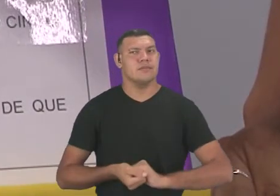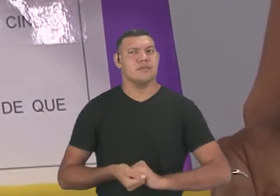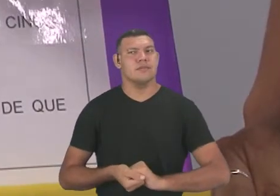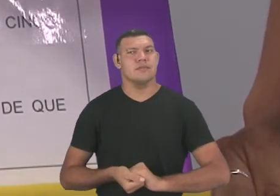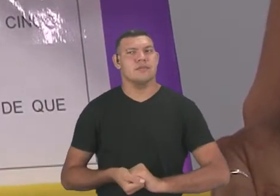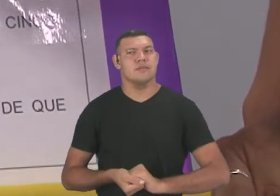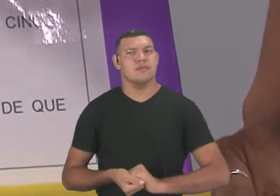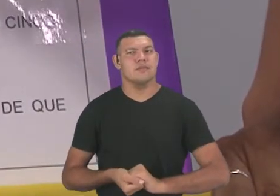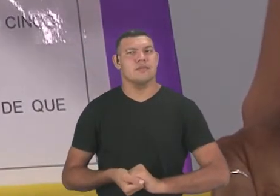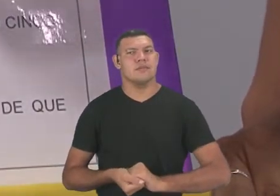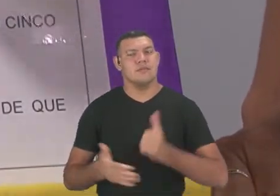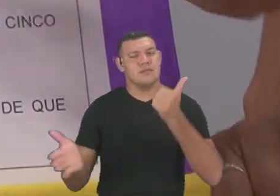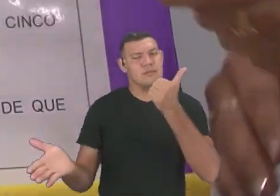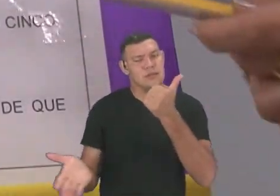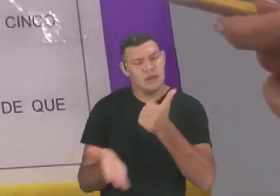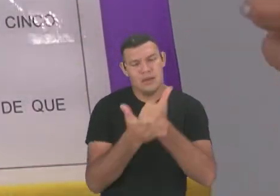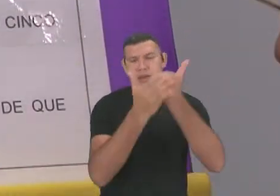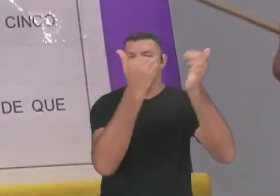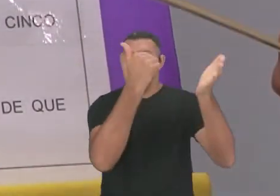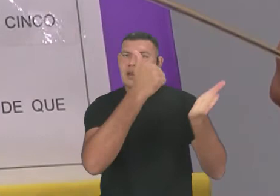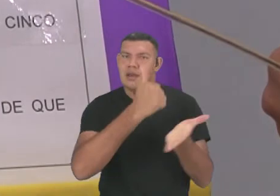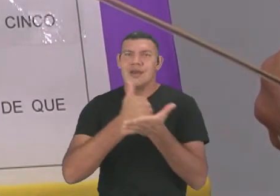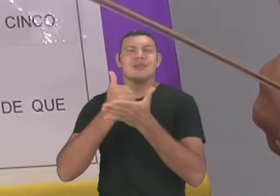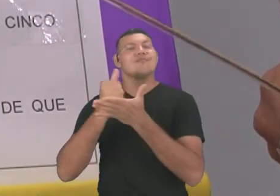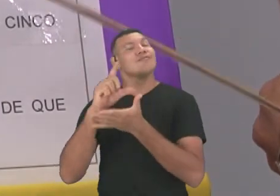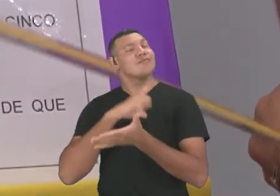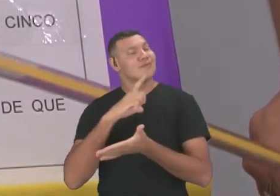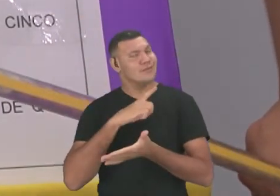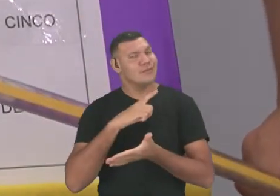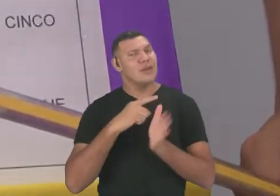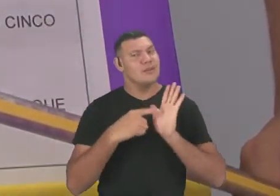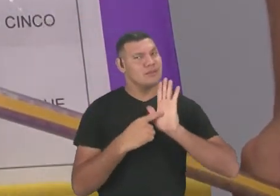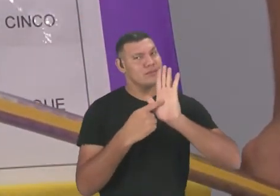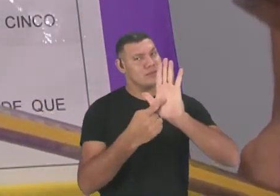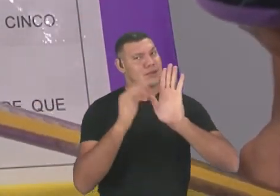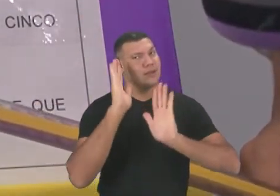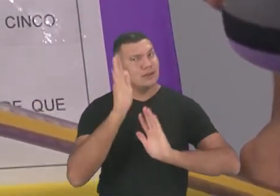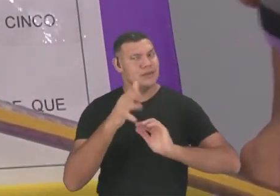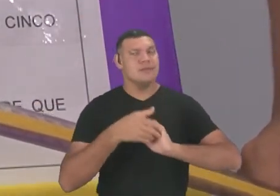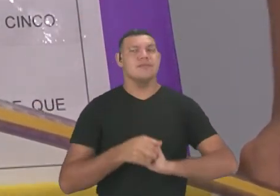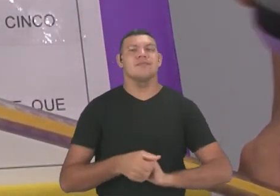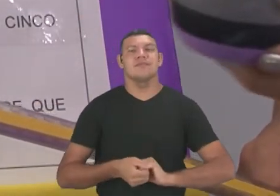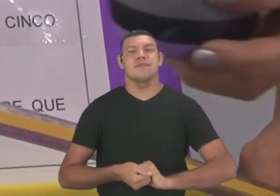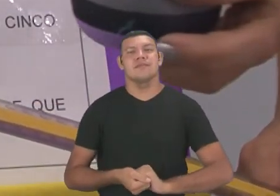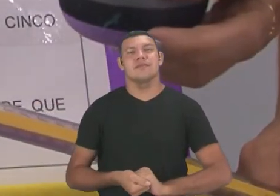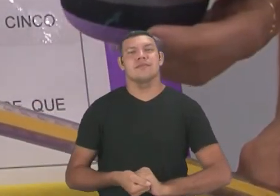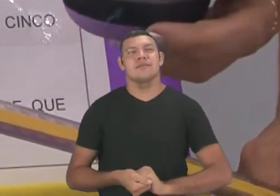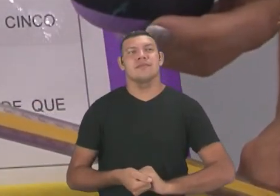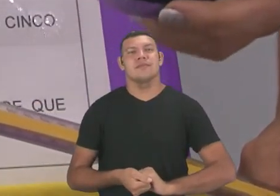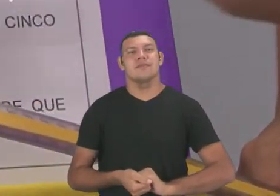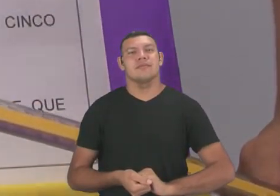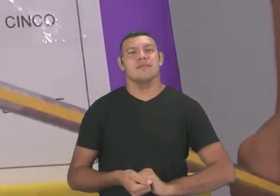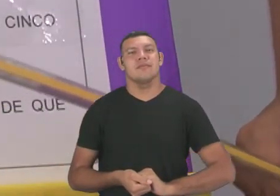a peteca. Nós temos ele aqui, certo? É este aqui.